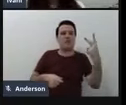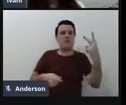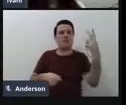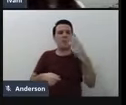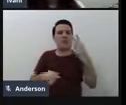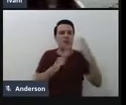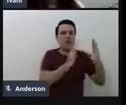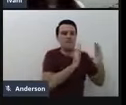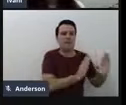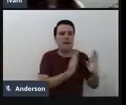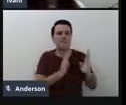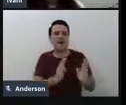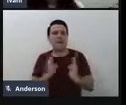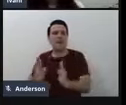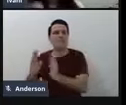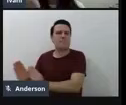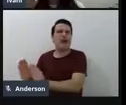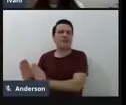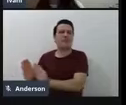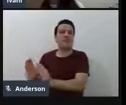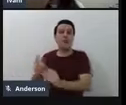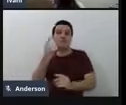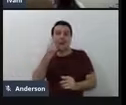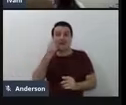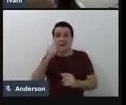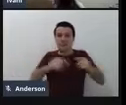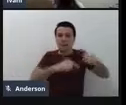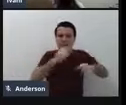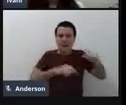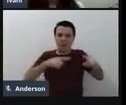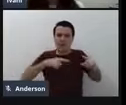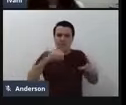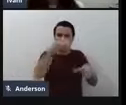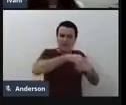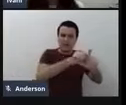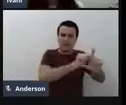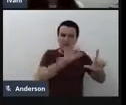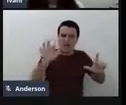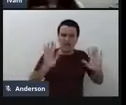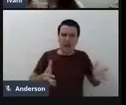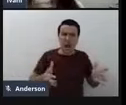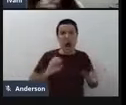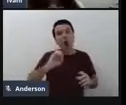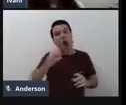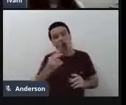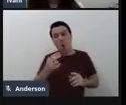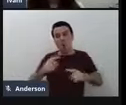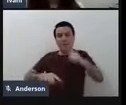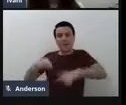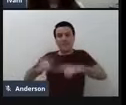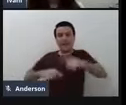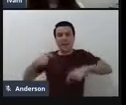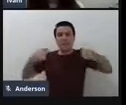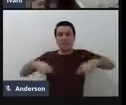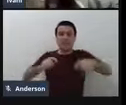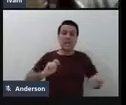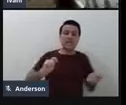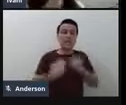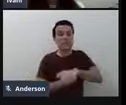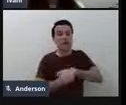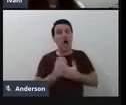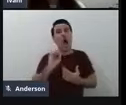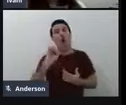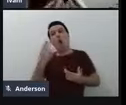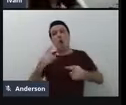recurso vai ser um recurso que já existe no laboratório, se ele vai ser um recurso que a gente precisa customizar, que a gente precisa criar, que a gente